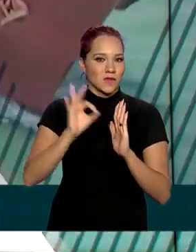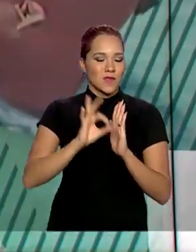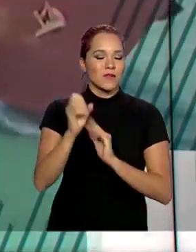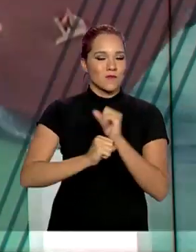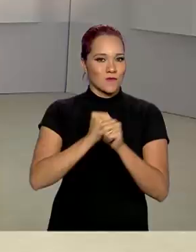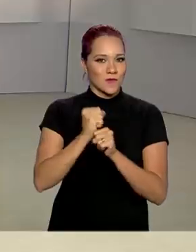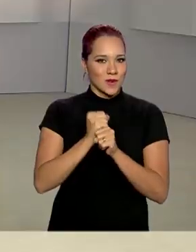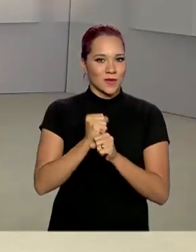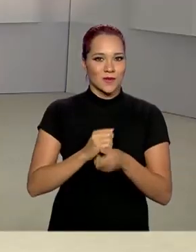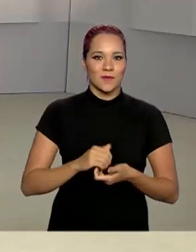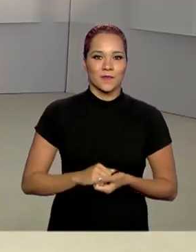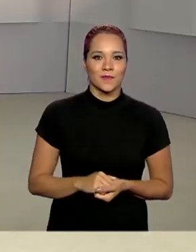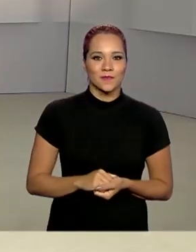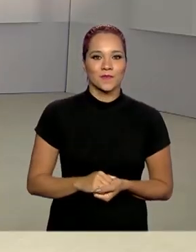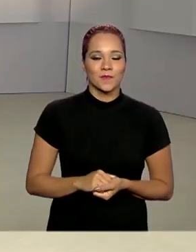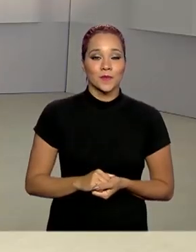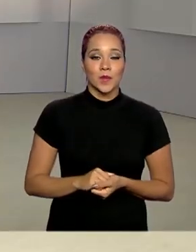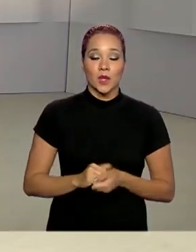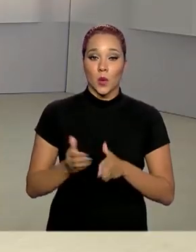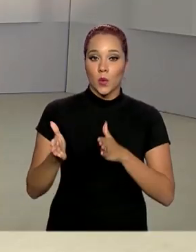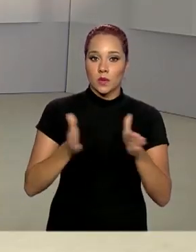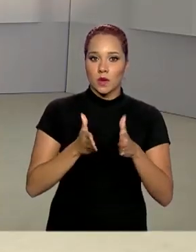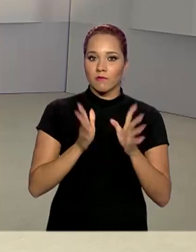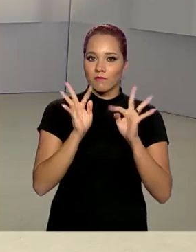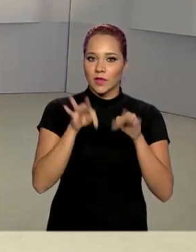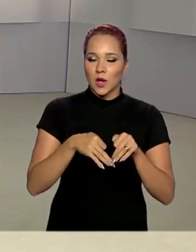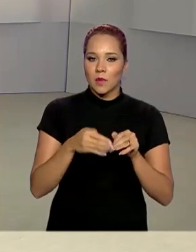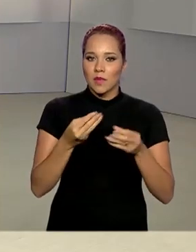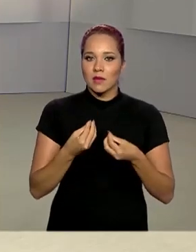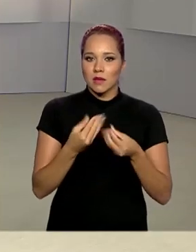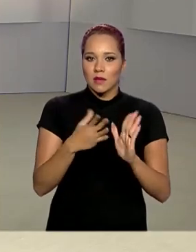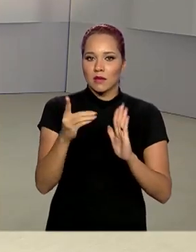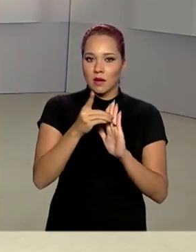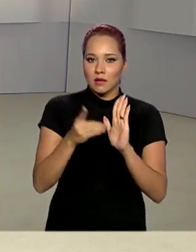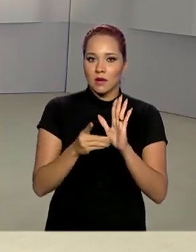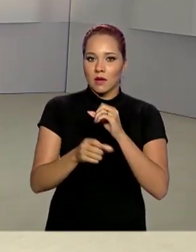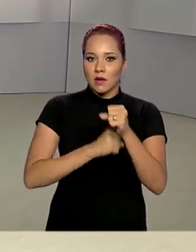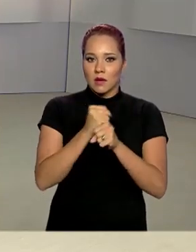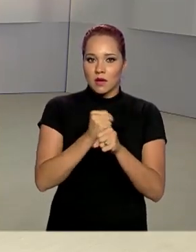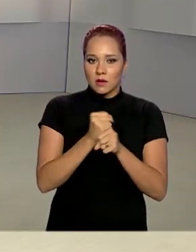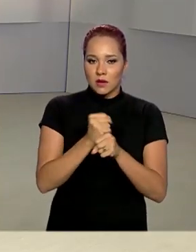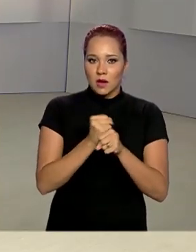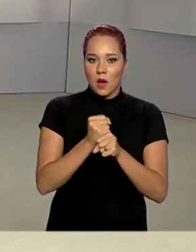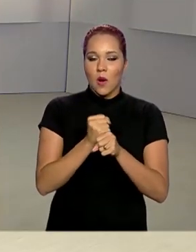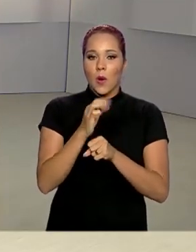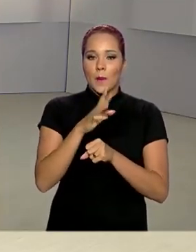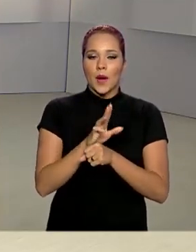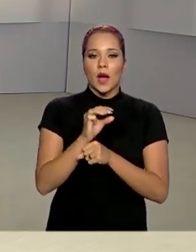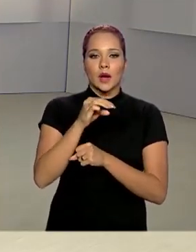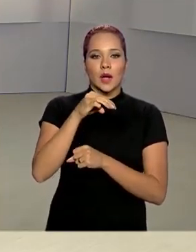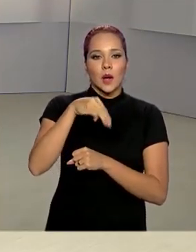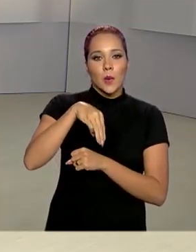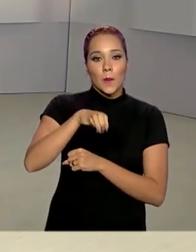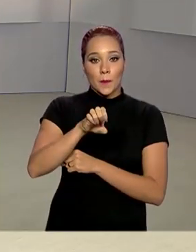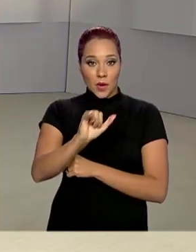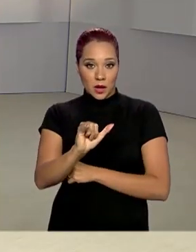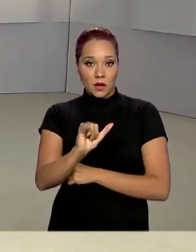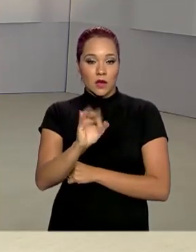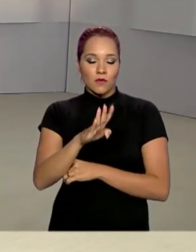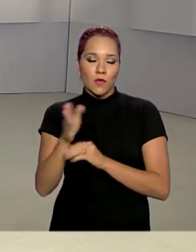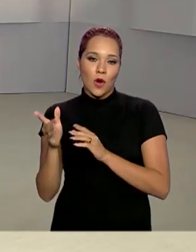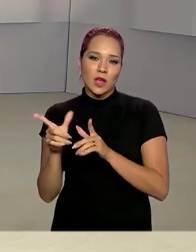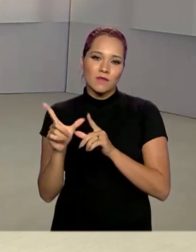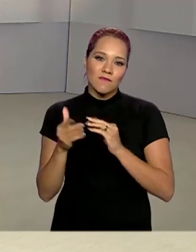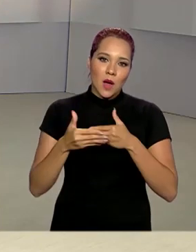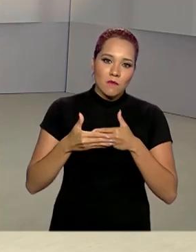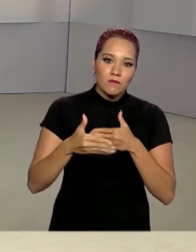ao ano. O prazo final de entrega da Declaração Anual para o Microempreendedor Individual, MEI, foi prorrogado